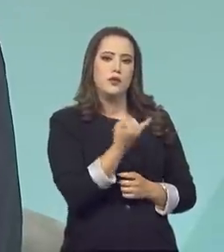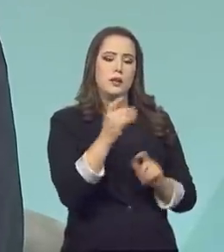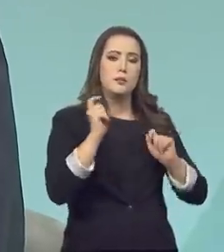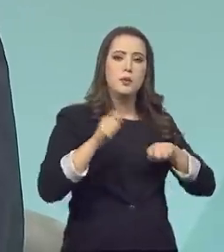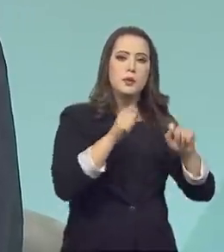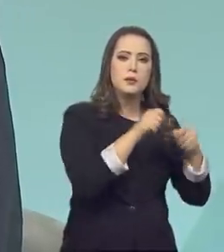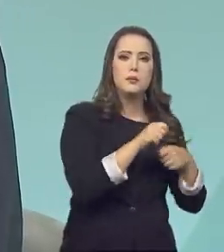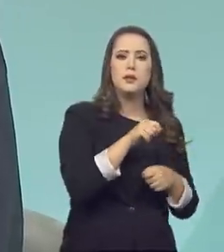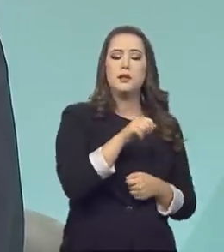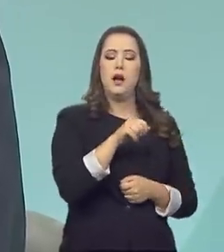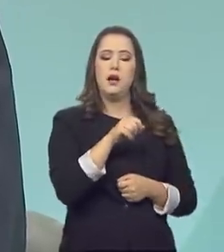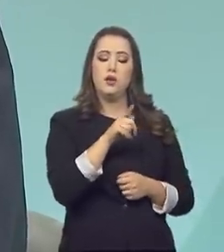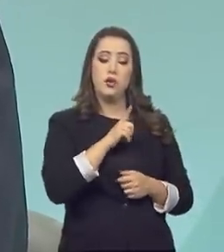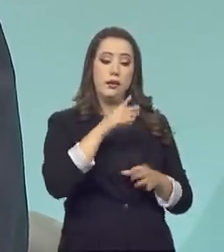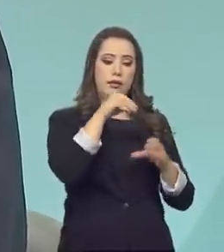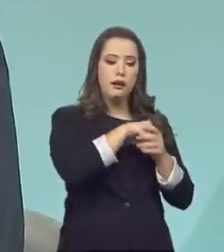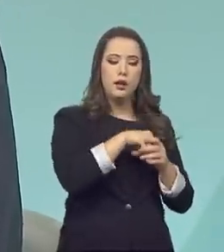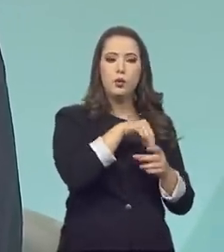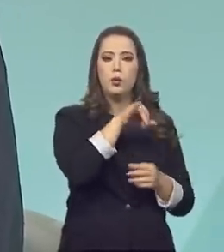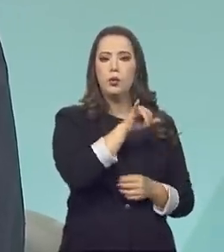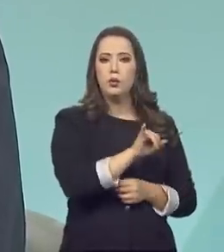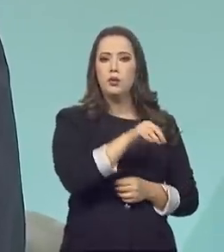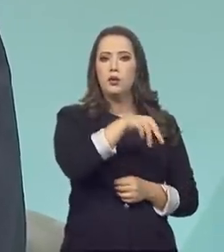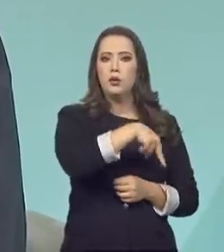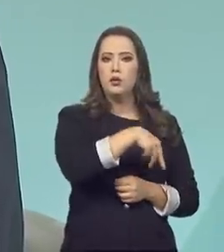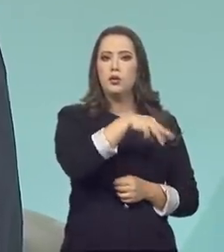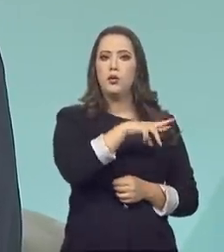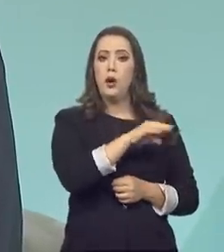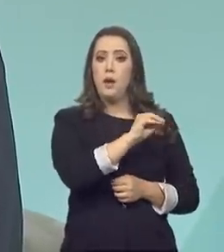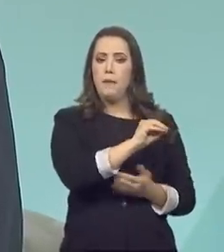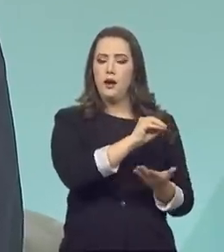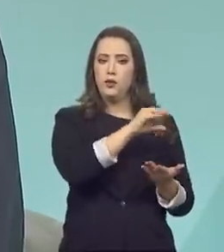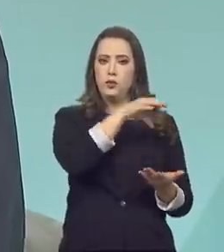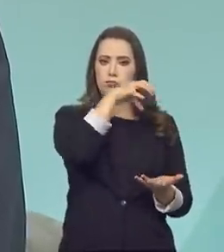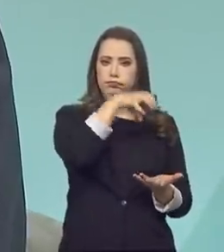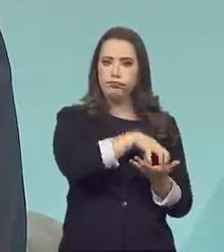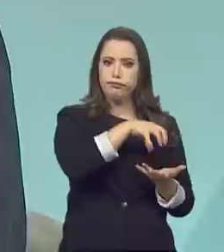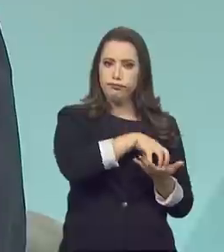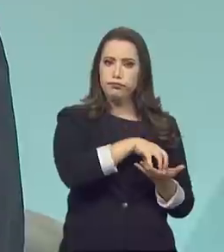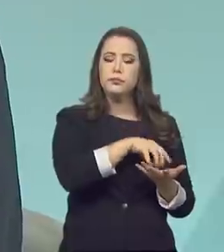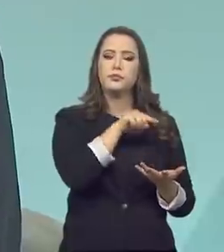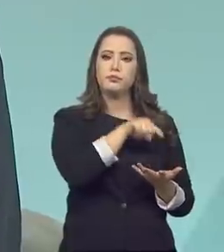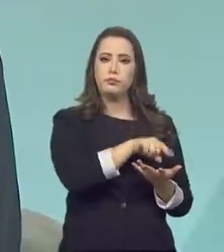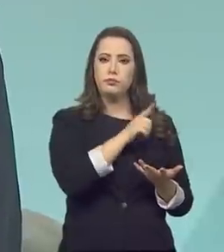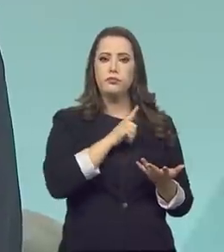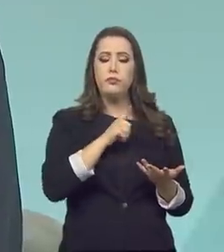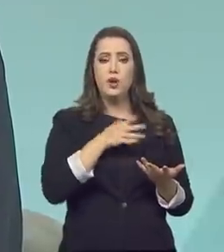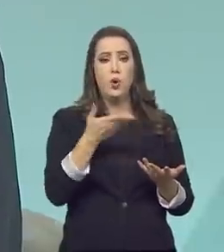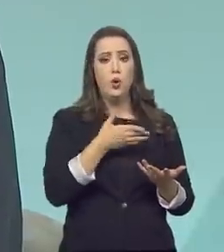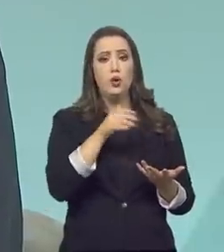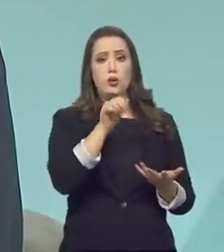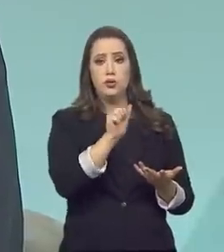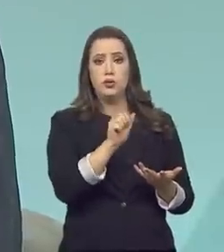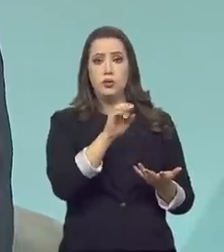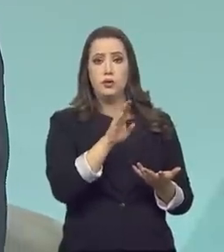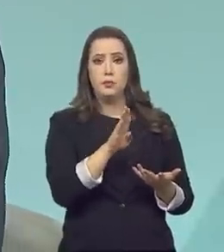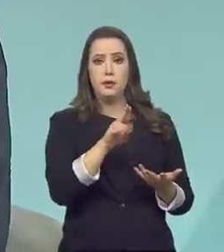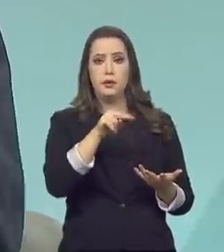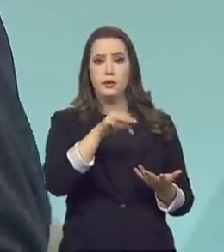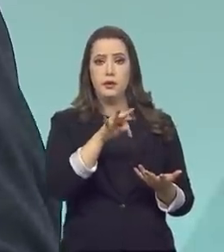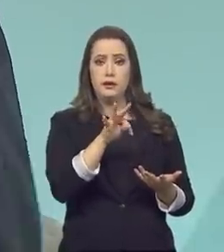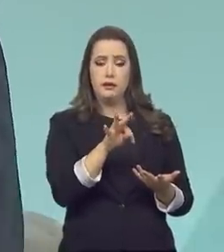Com exceção da normalização, que é um papel relevante que a ABNT faz, de seu Fórum Nacional de Normalização,